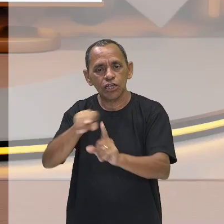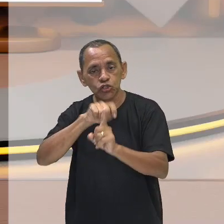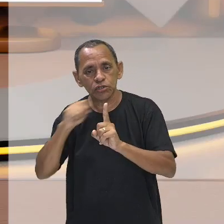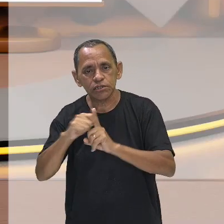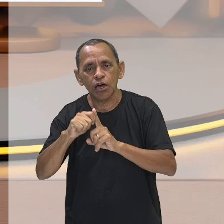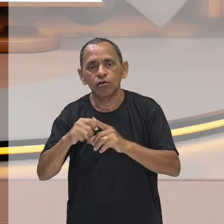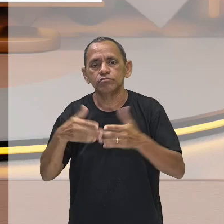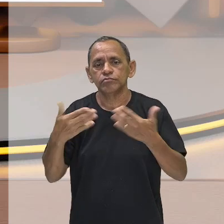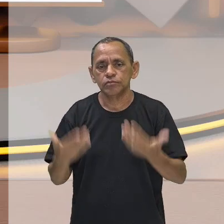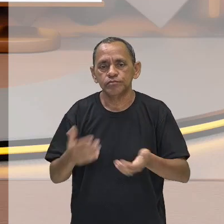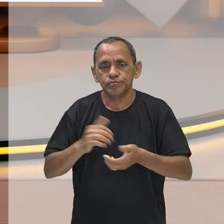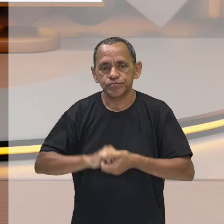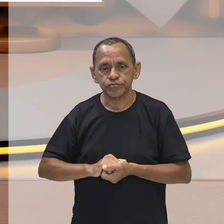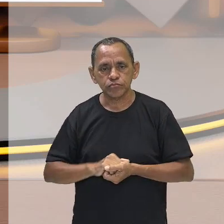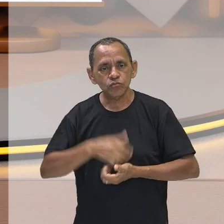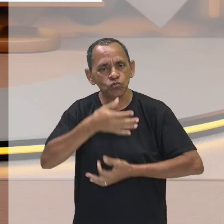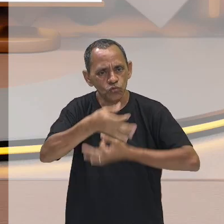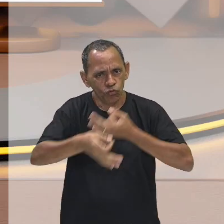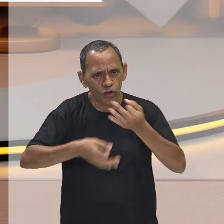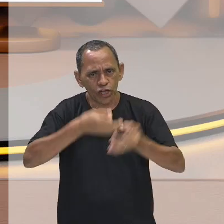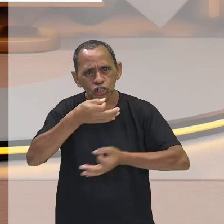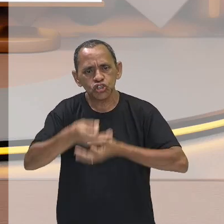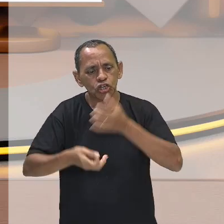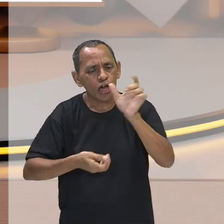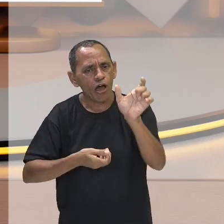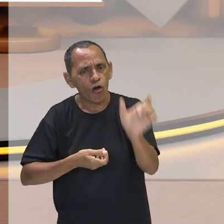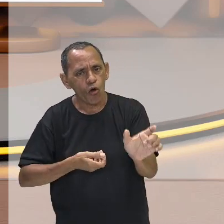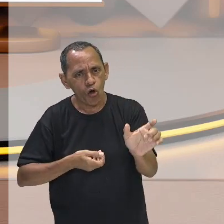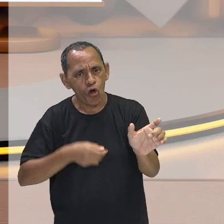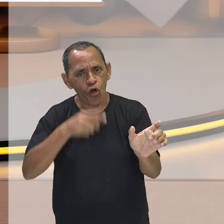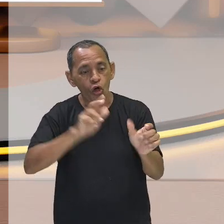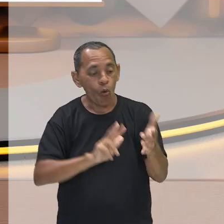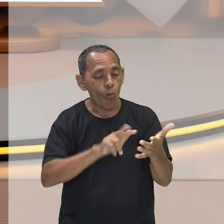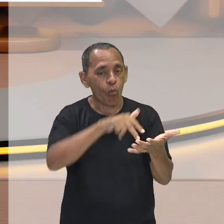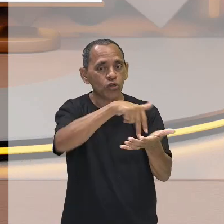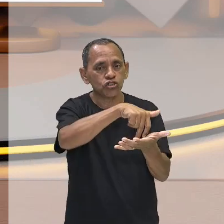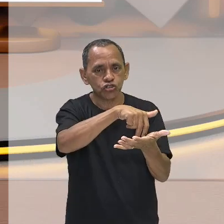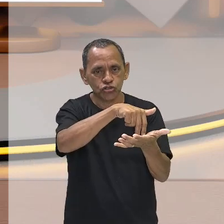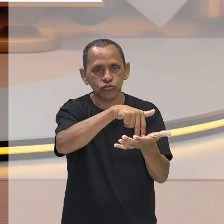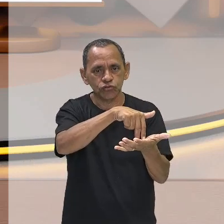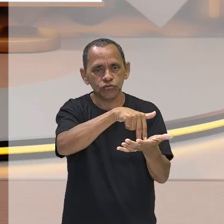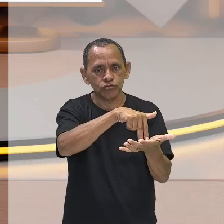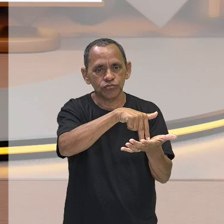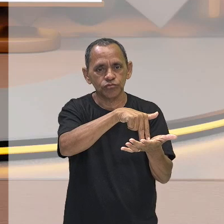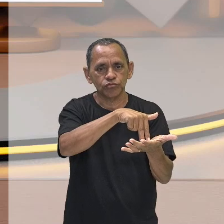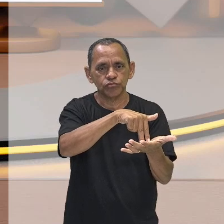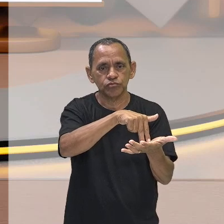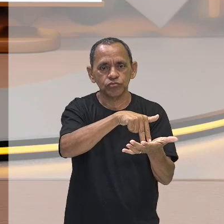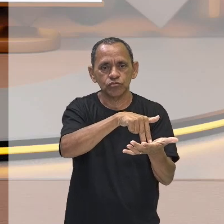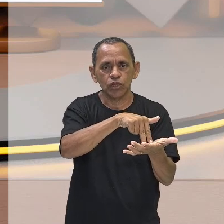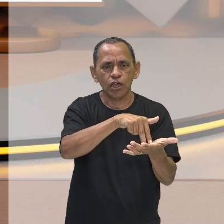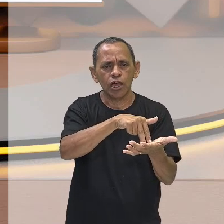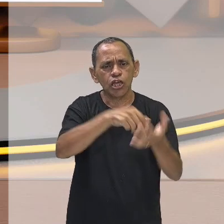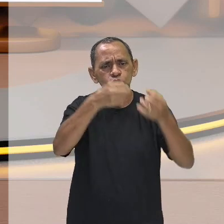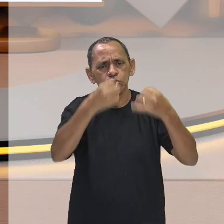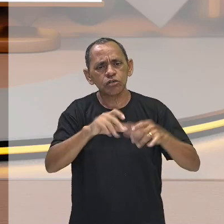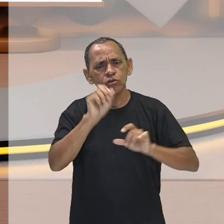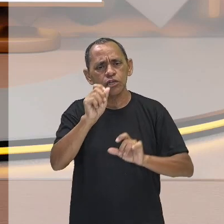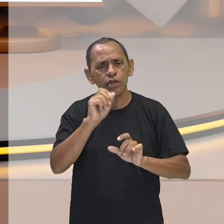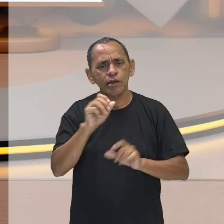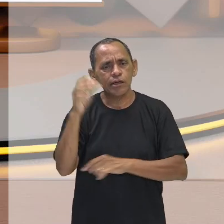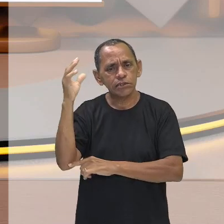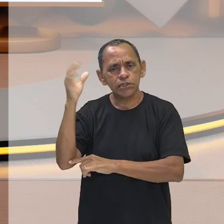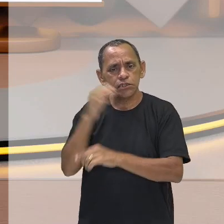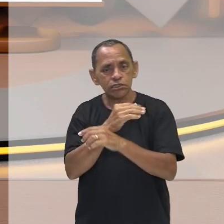vai criticar o positivismo, porque os positivistas diziam o seguinte, que as ciências da